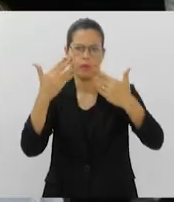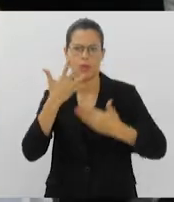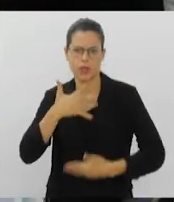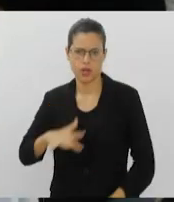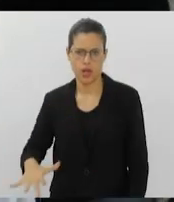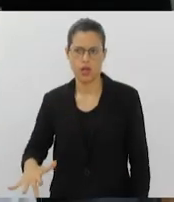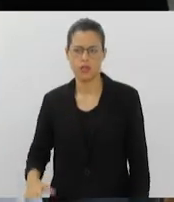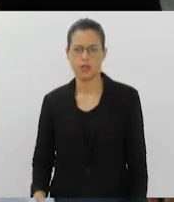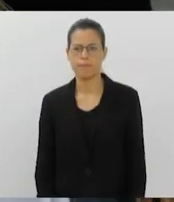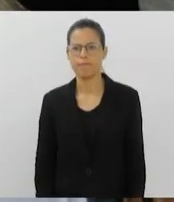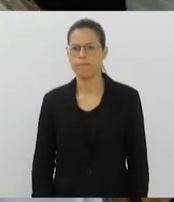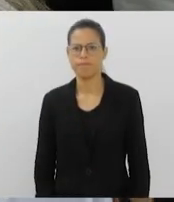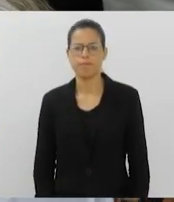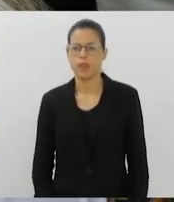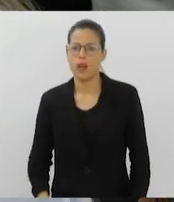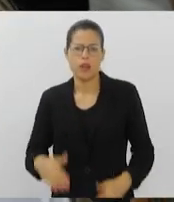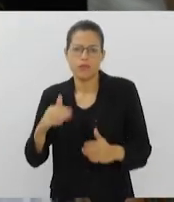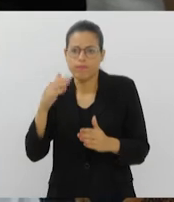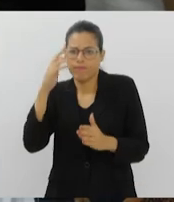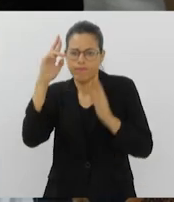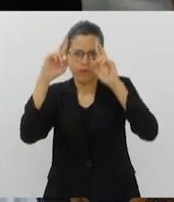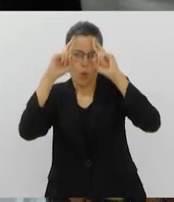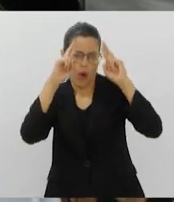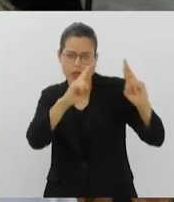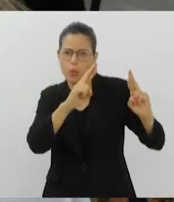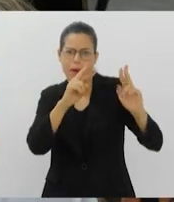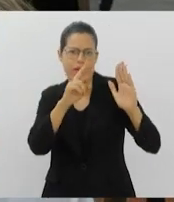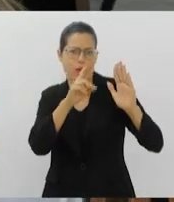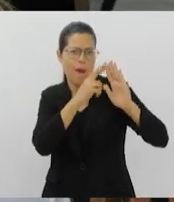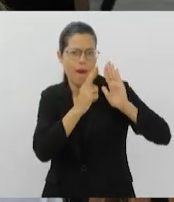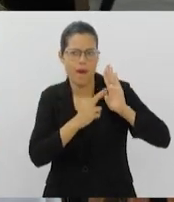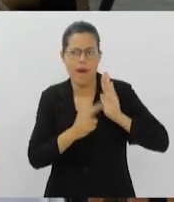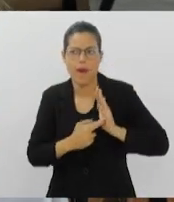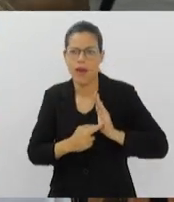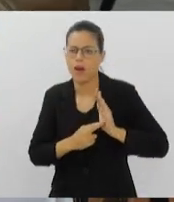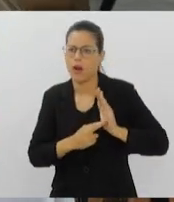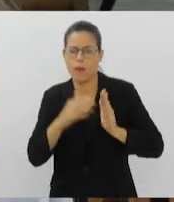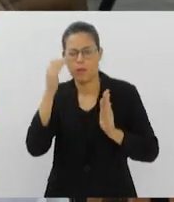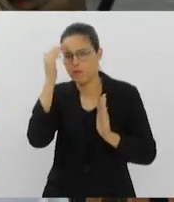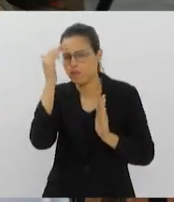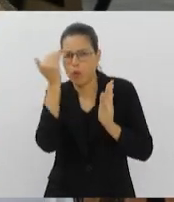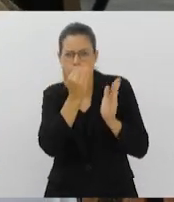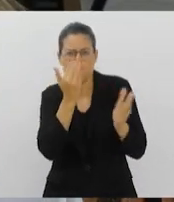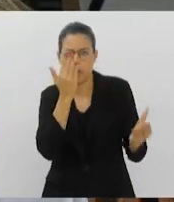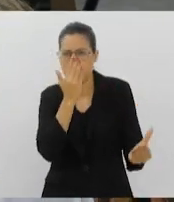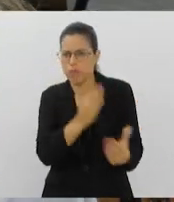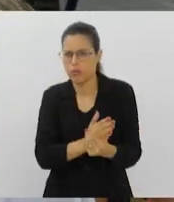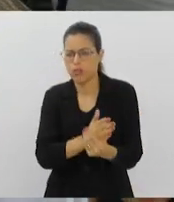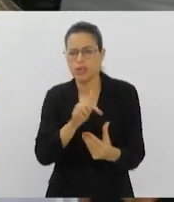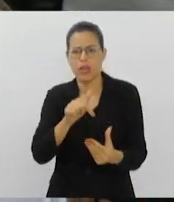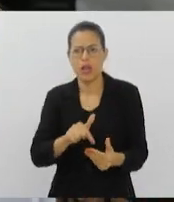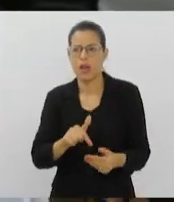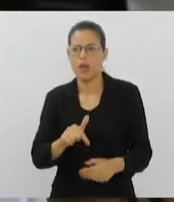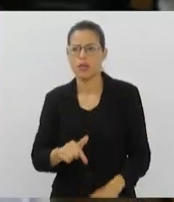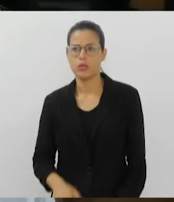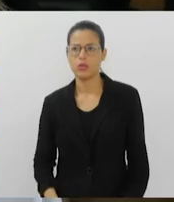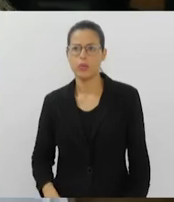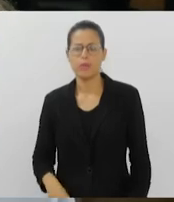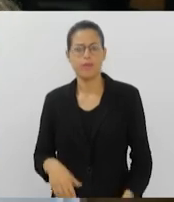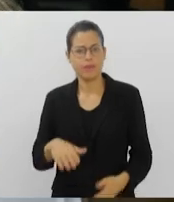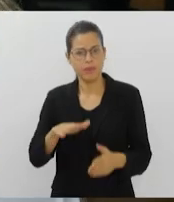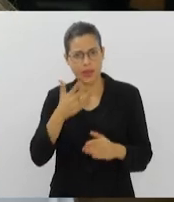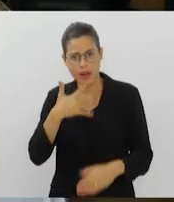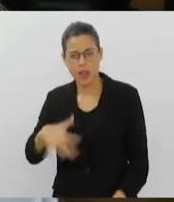Não estão respeitando regras. Eles estão passando por cima de liminar, de sentença, crianças com home care, crianças